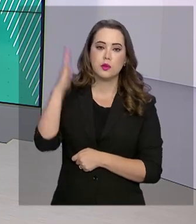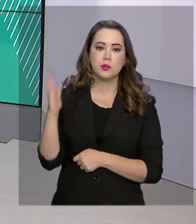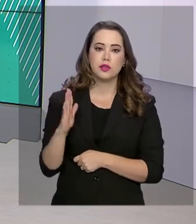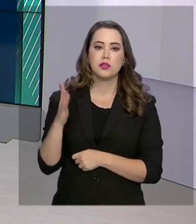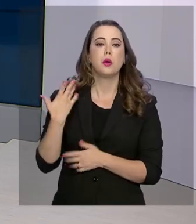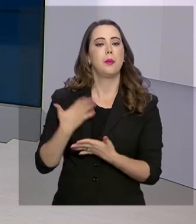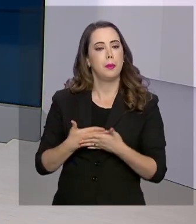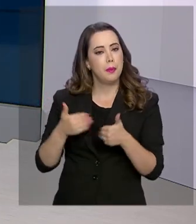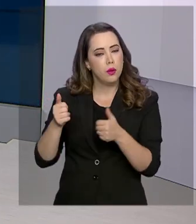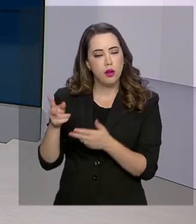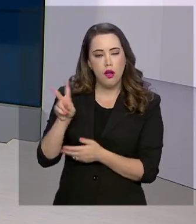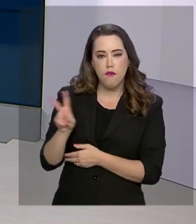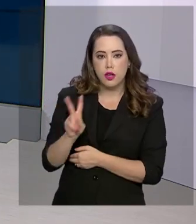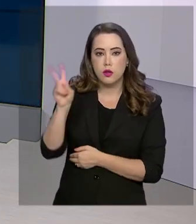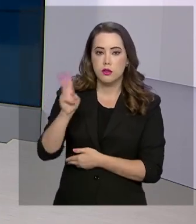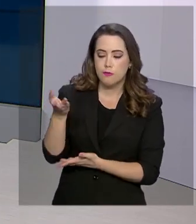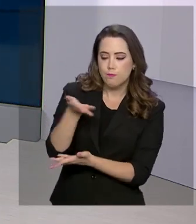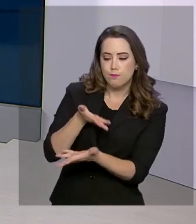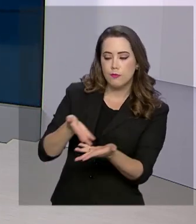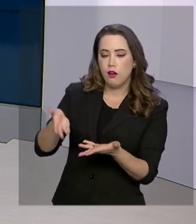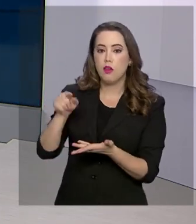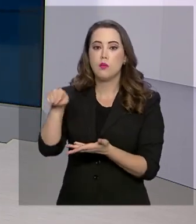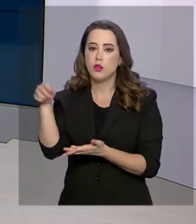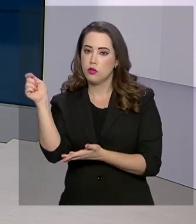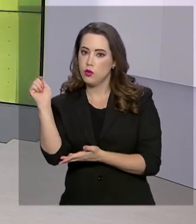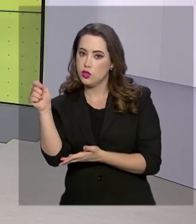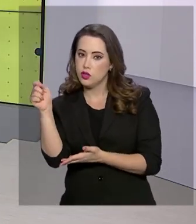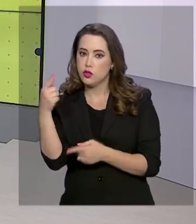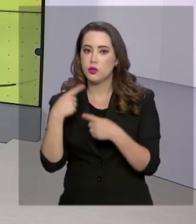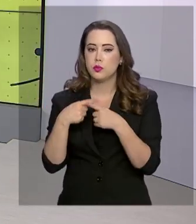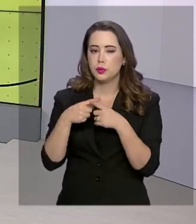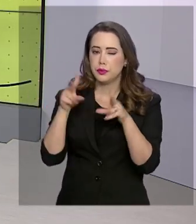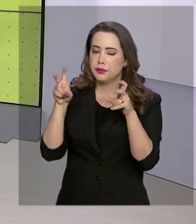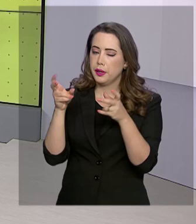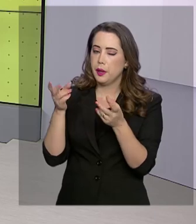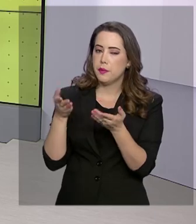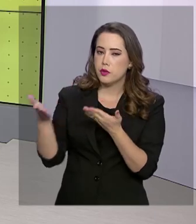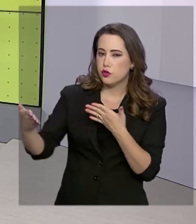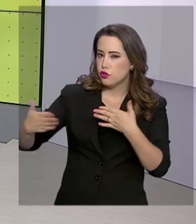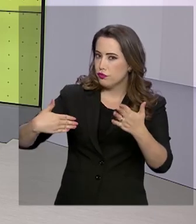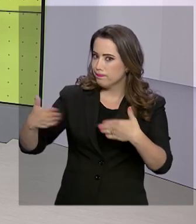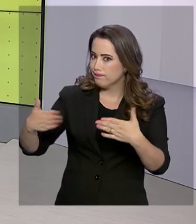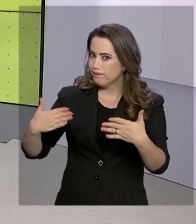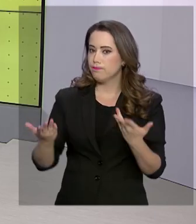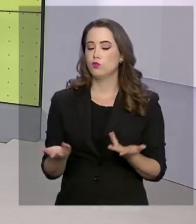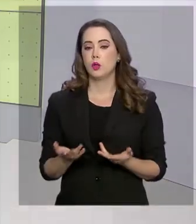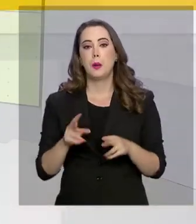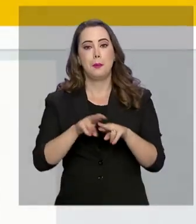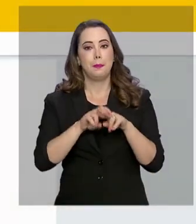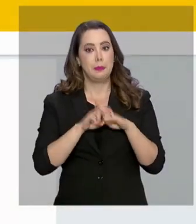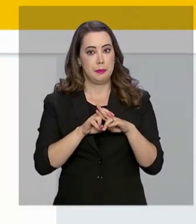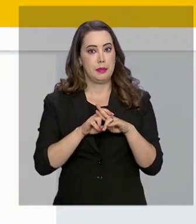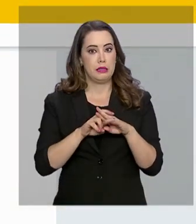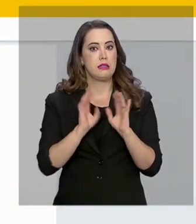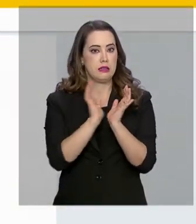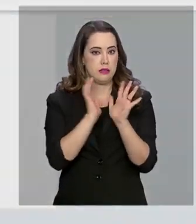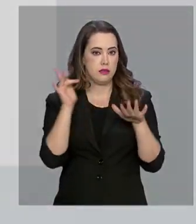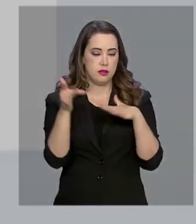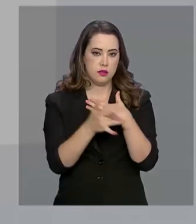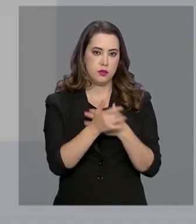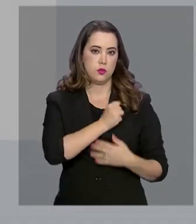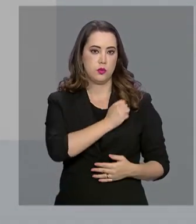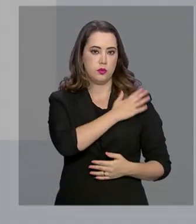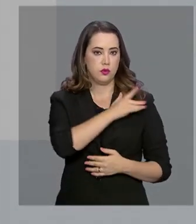para valorizar o relacionamento com a Argentina, em especial nos aspectos comerciais. Pelas redes sociais, Mourão